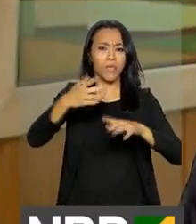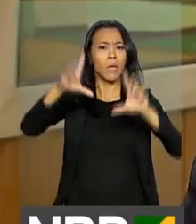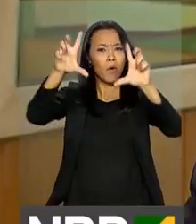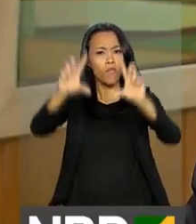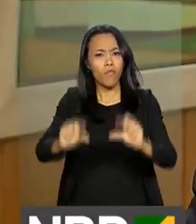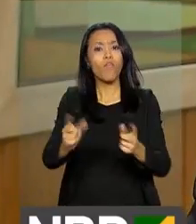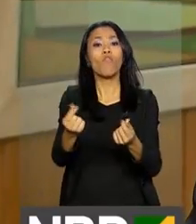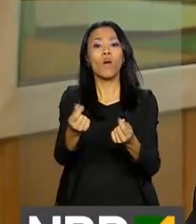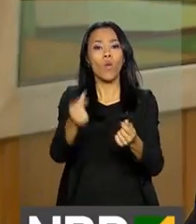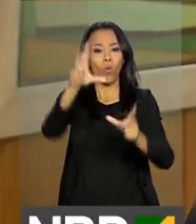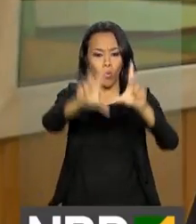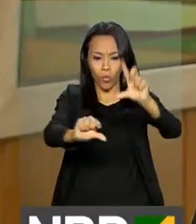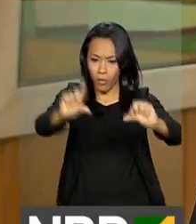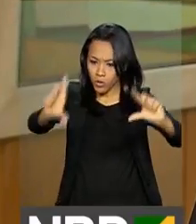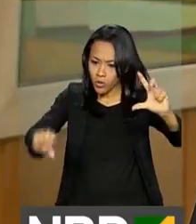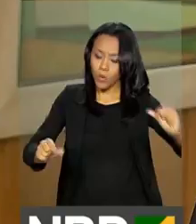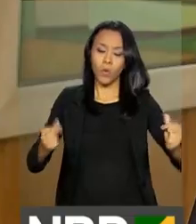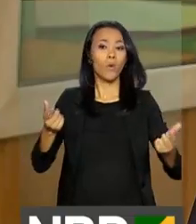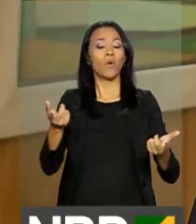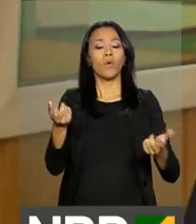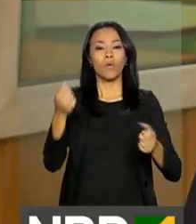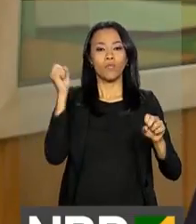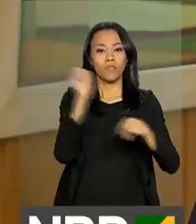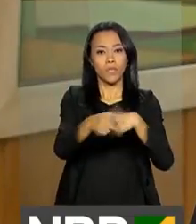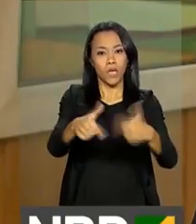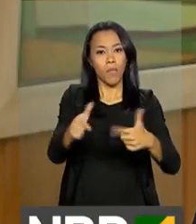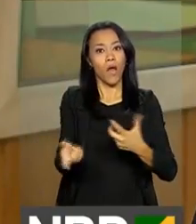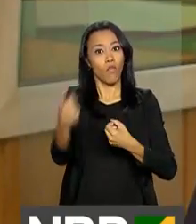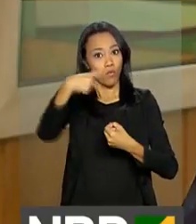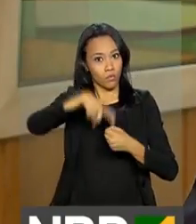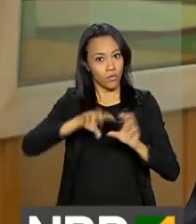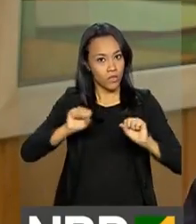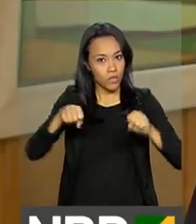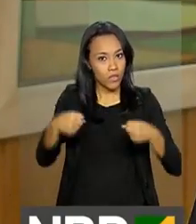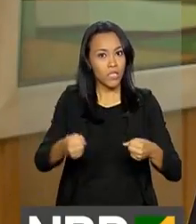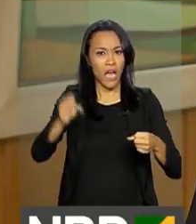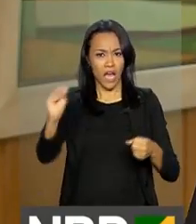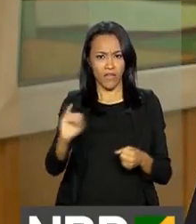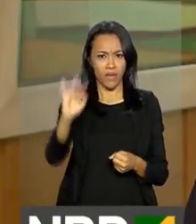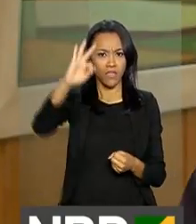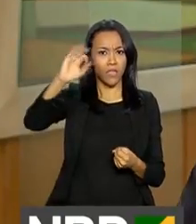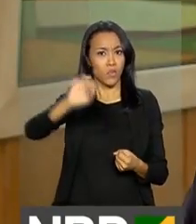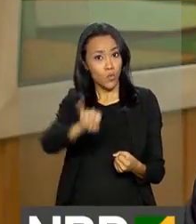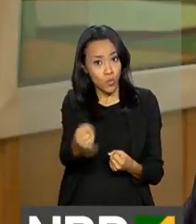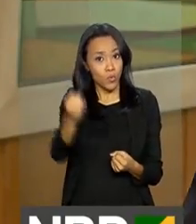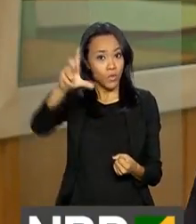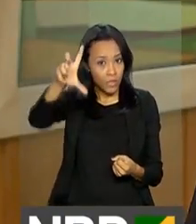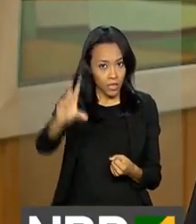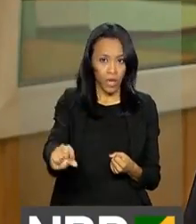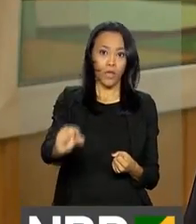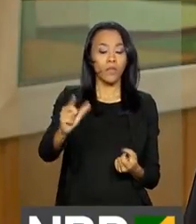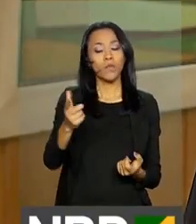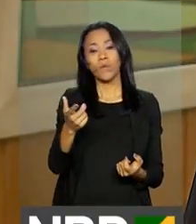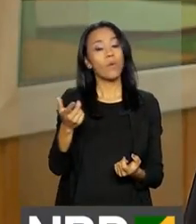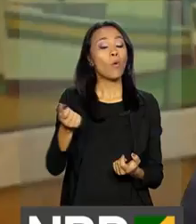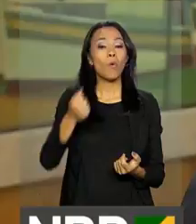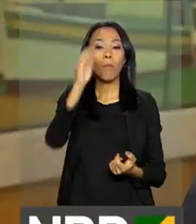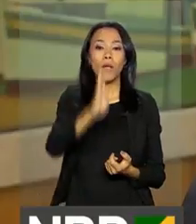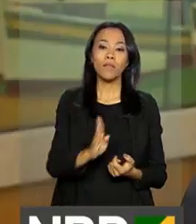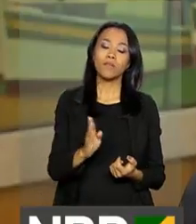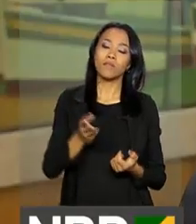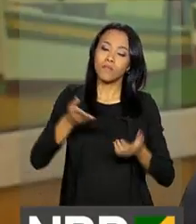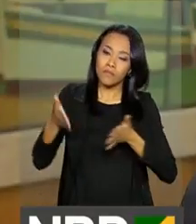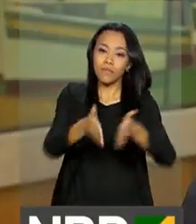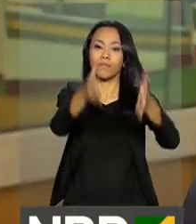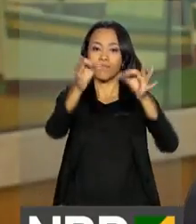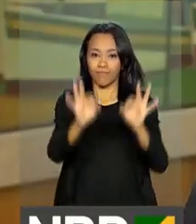o emprego está voltando, a inflação caiu, os juros caíram, de modo que o Brasil está no caminho certo. O